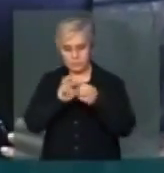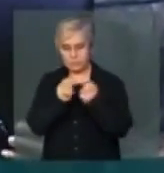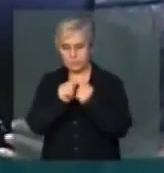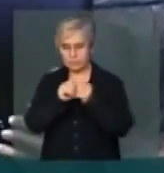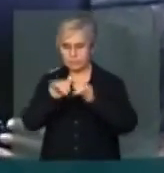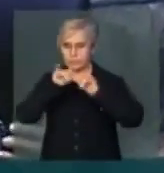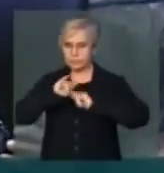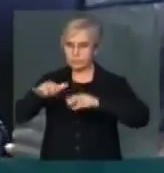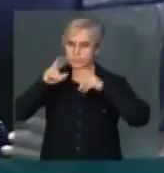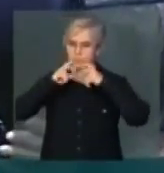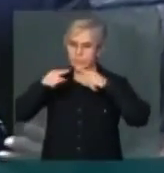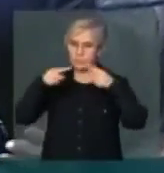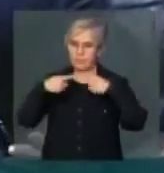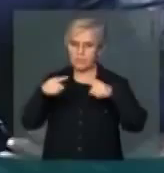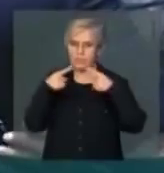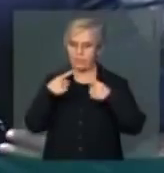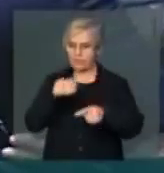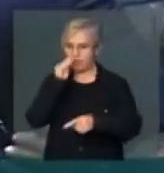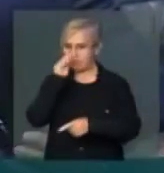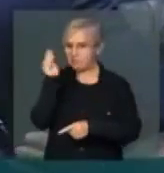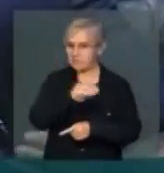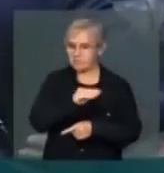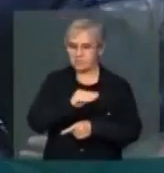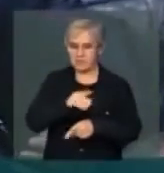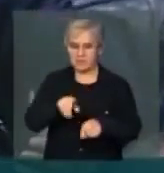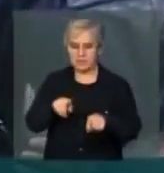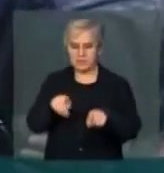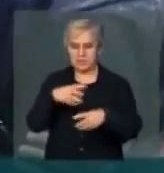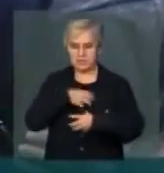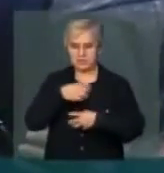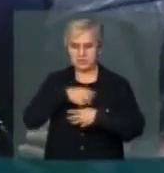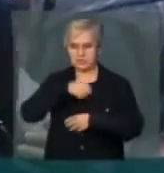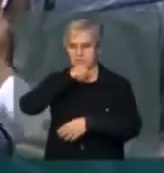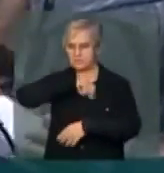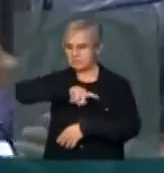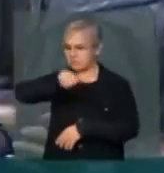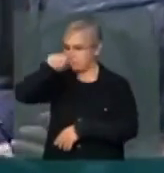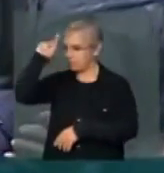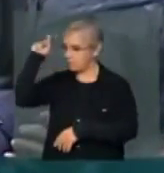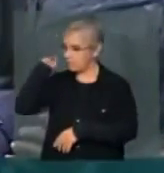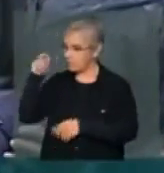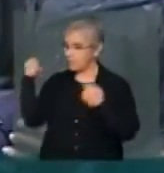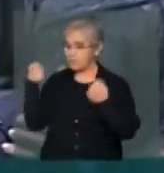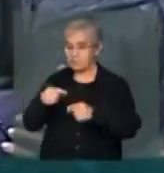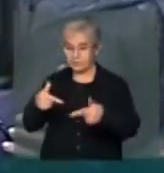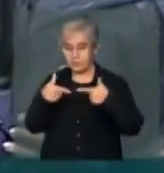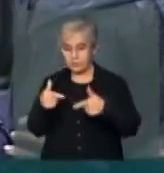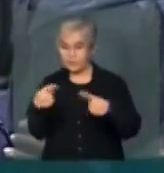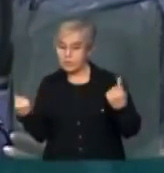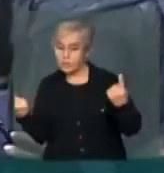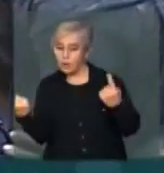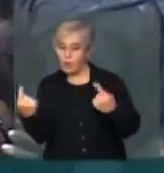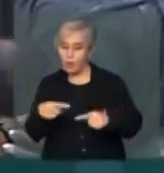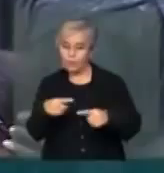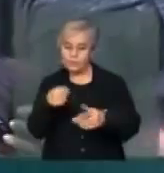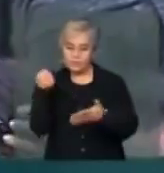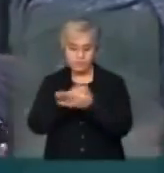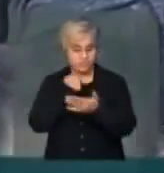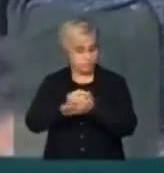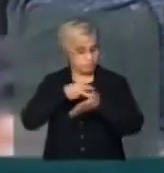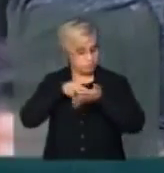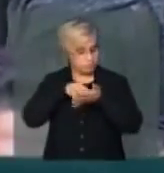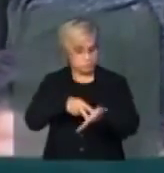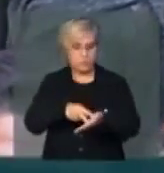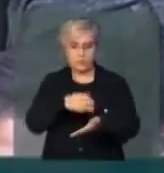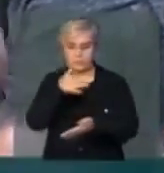manifestações incivilizadas e medievais. Elas precisam ser combatidas energicamente para